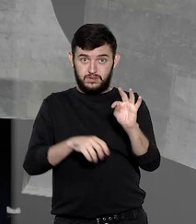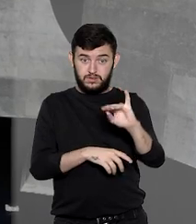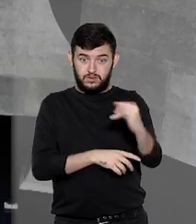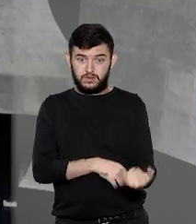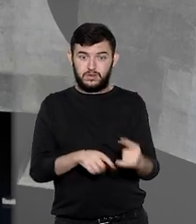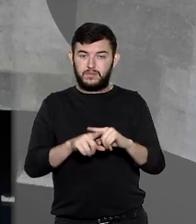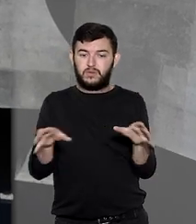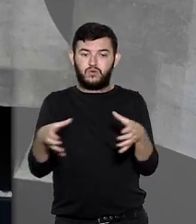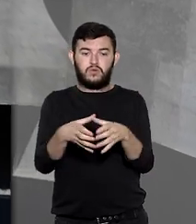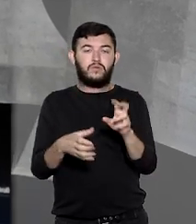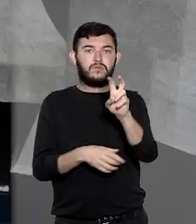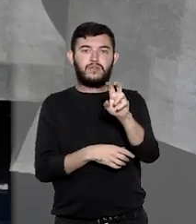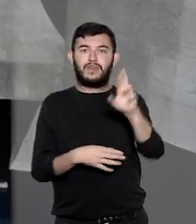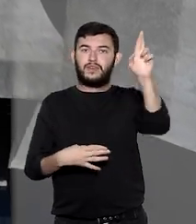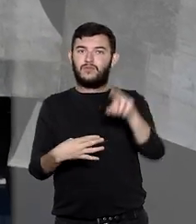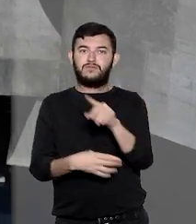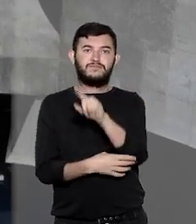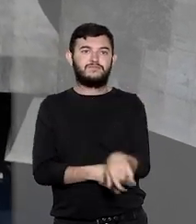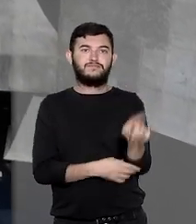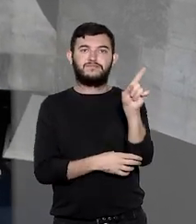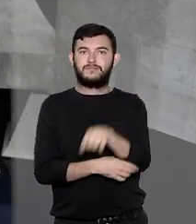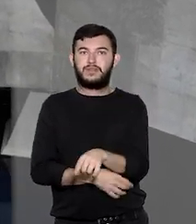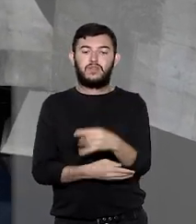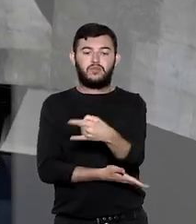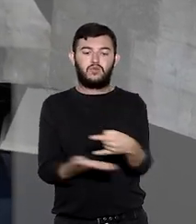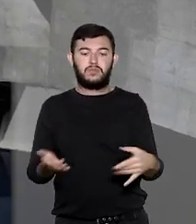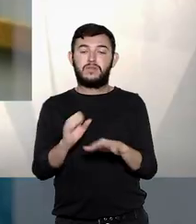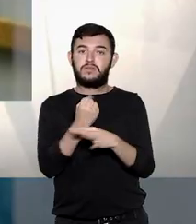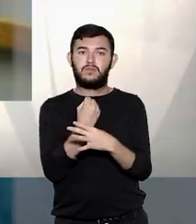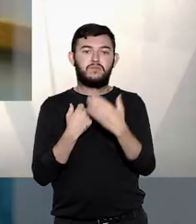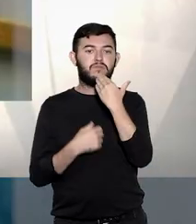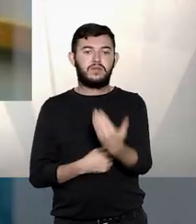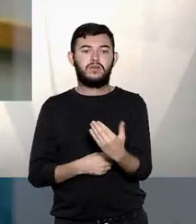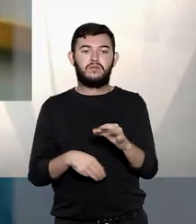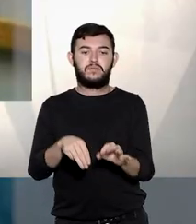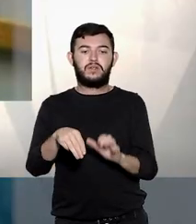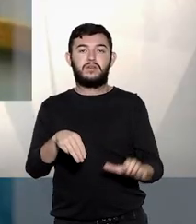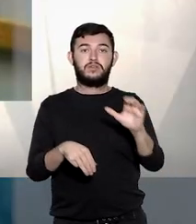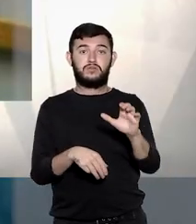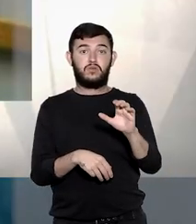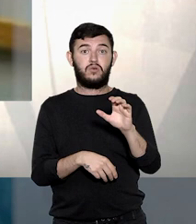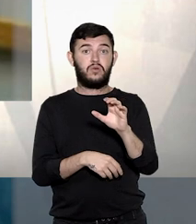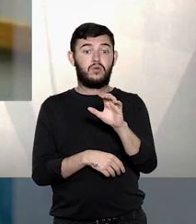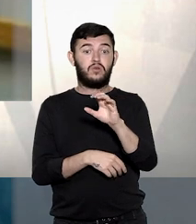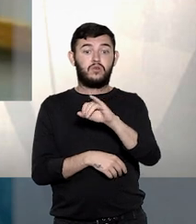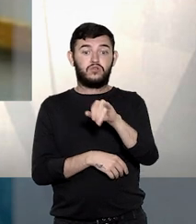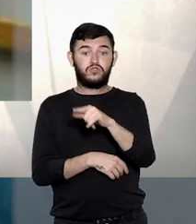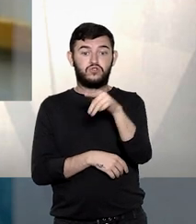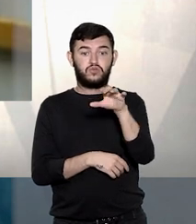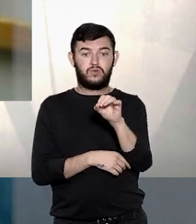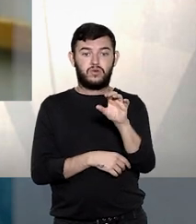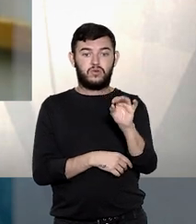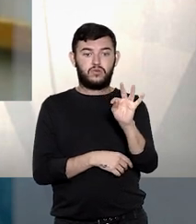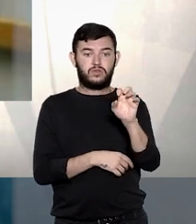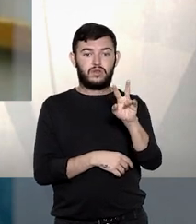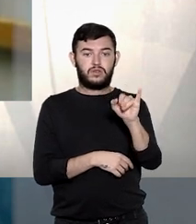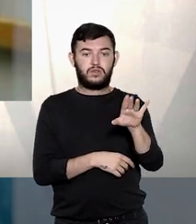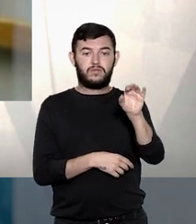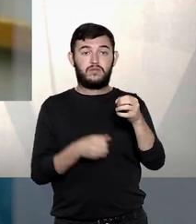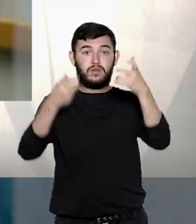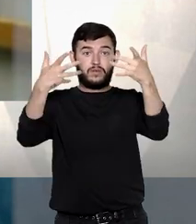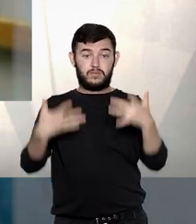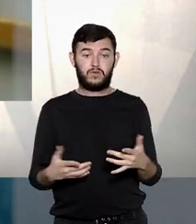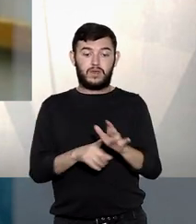quinta turma negou provimento ao recurso ordinário em mandado de segurança. O relator, ministro João Otávio de Noronha, explicou que a estratégia